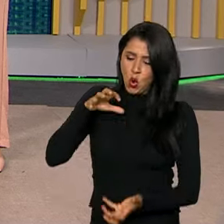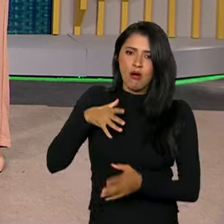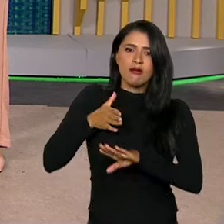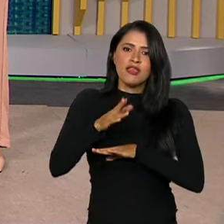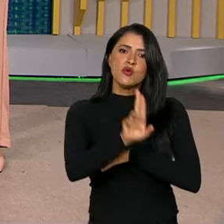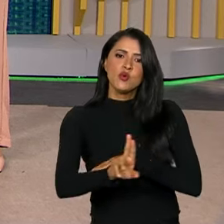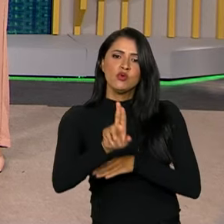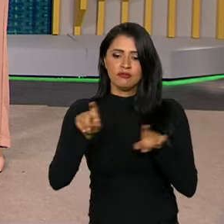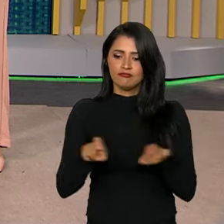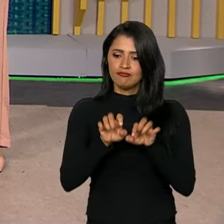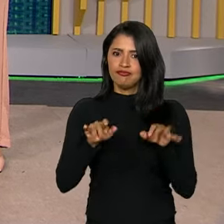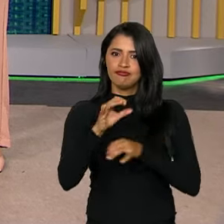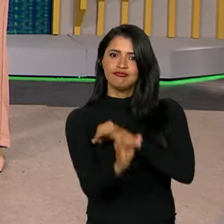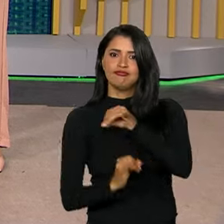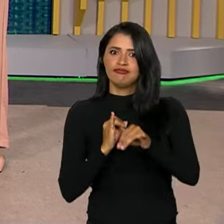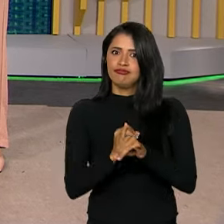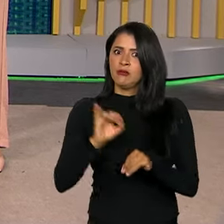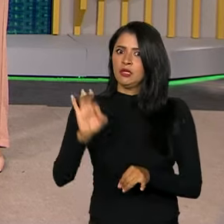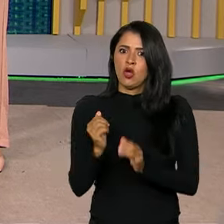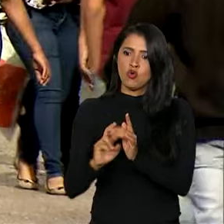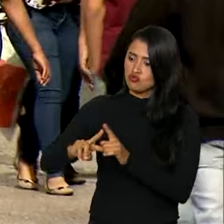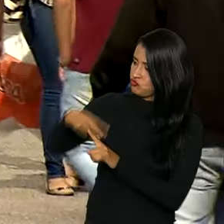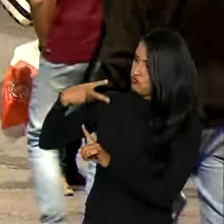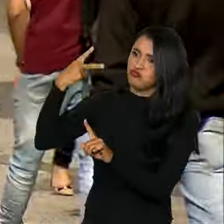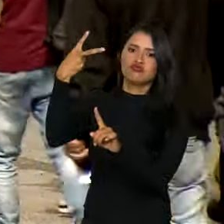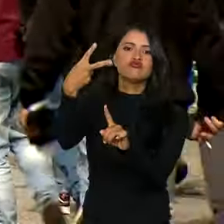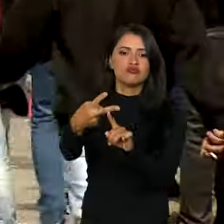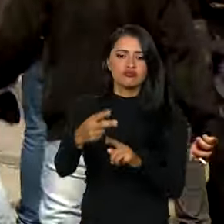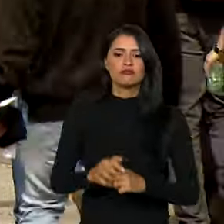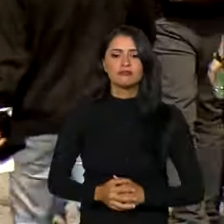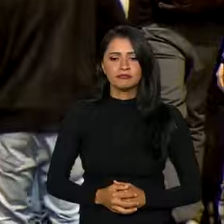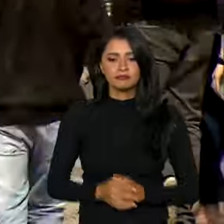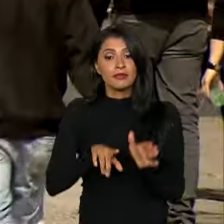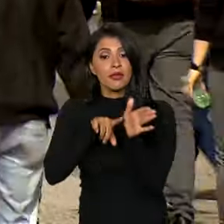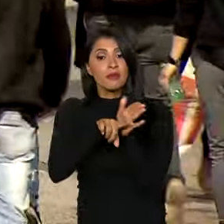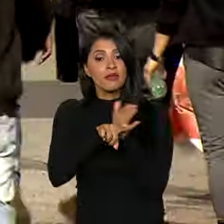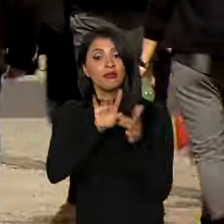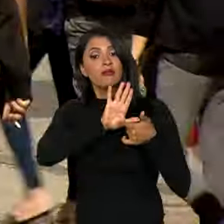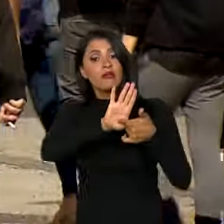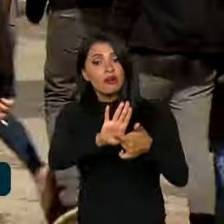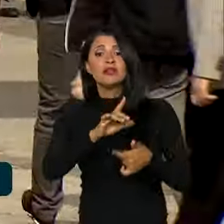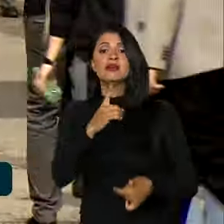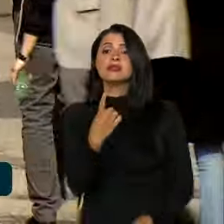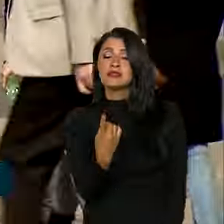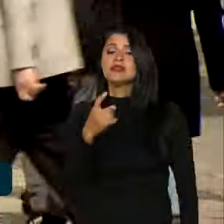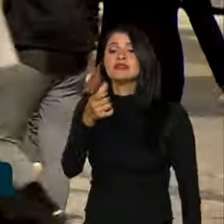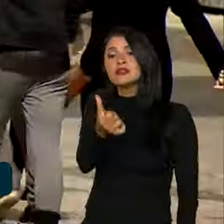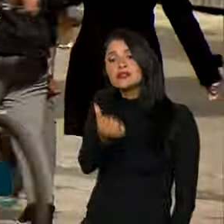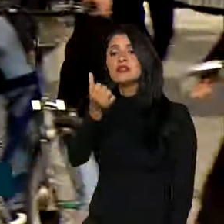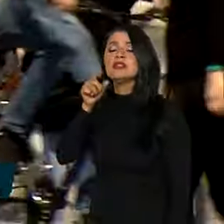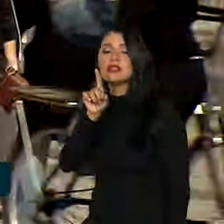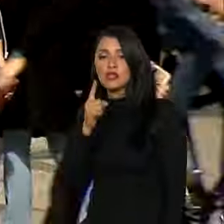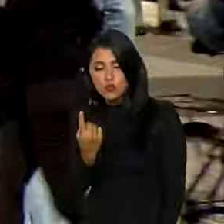mundial de computadores. O percentual mais que dobrou. A pesquisa mostra que 161 milhões